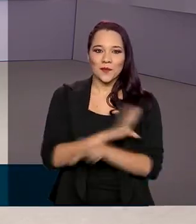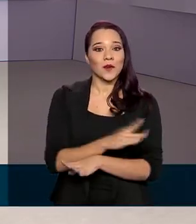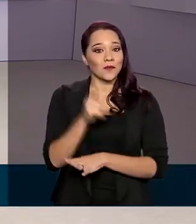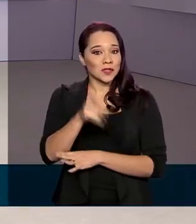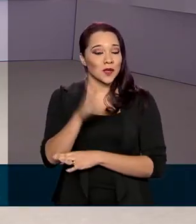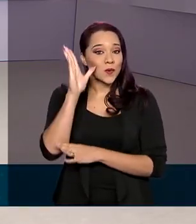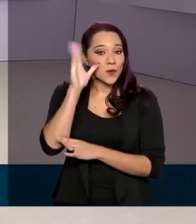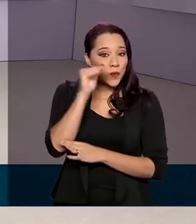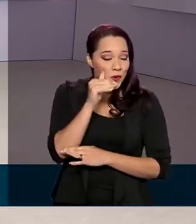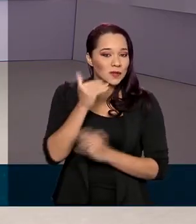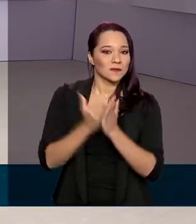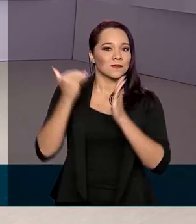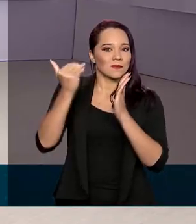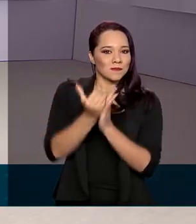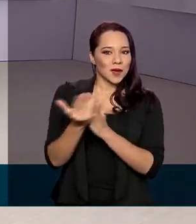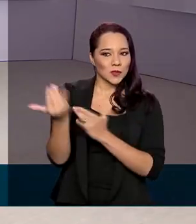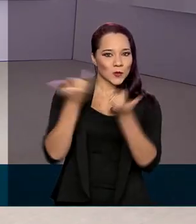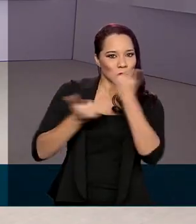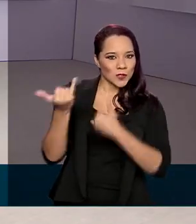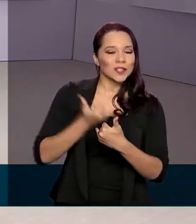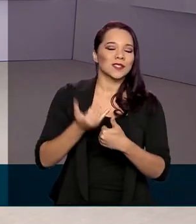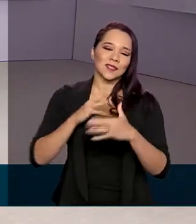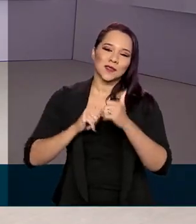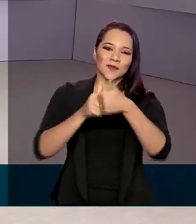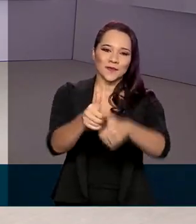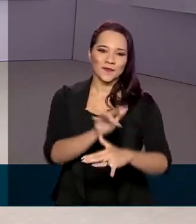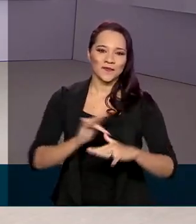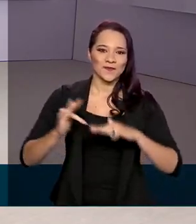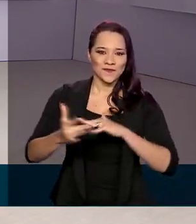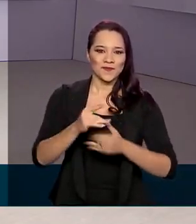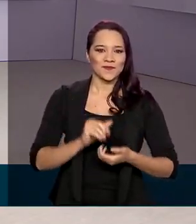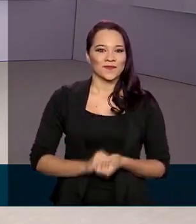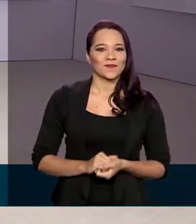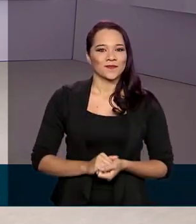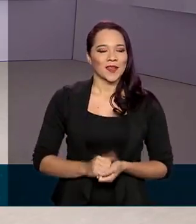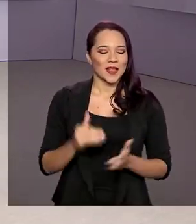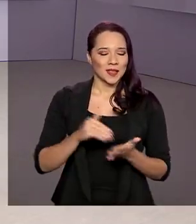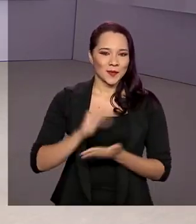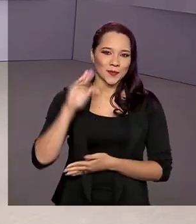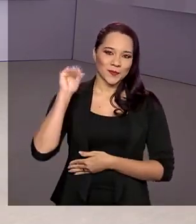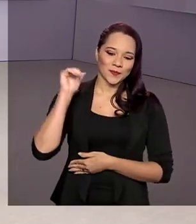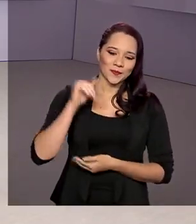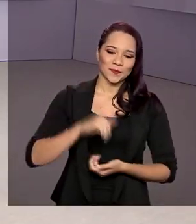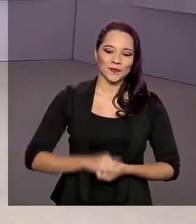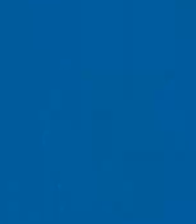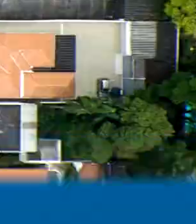aqui. Você confere essas e outras notícias seguindo nossas redes sociais. Até a próxima!